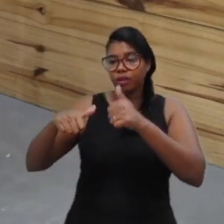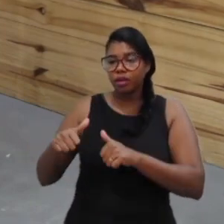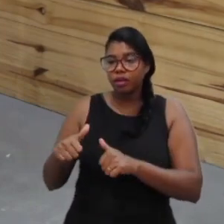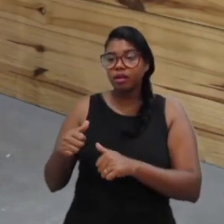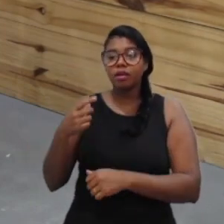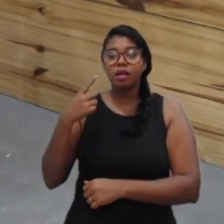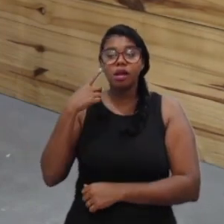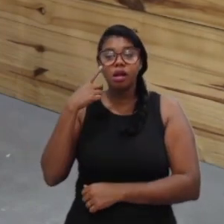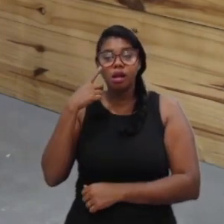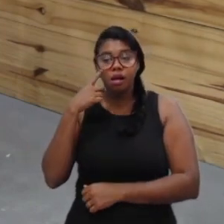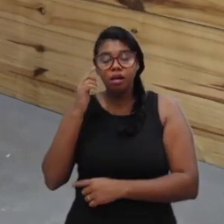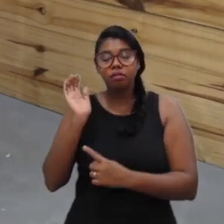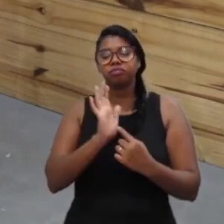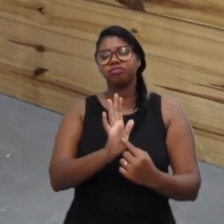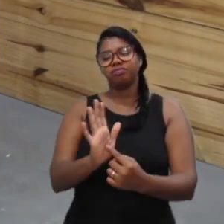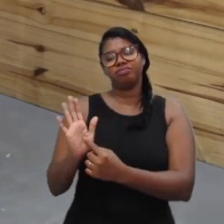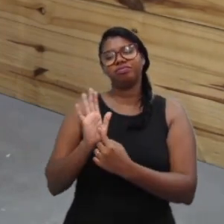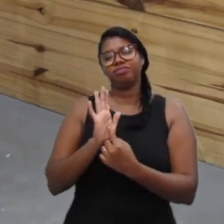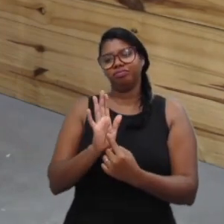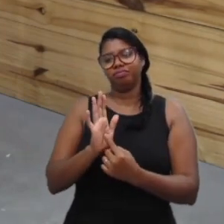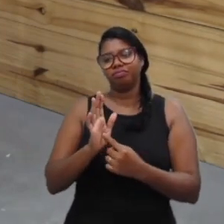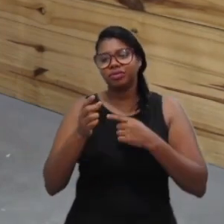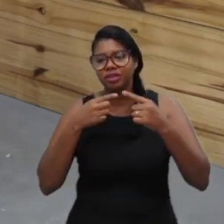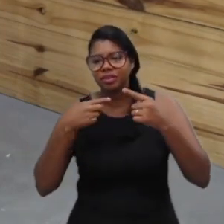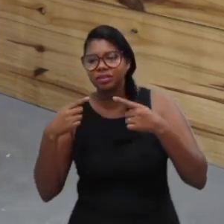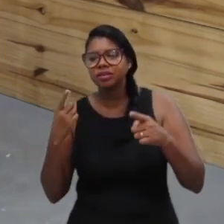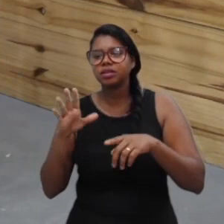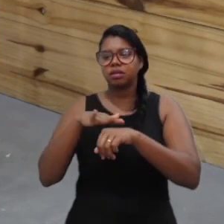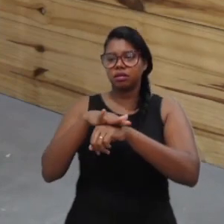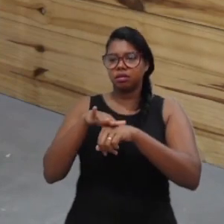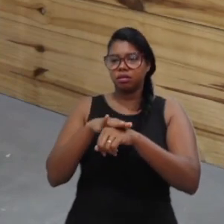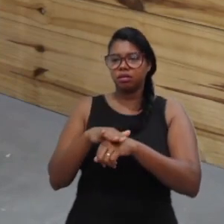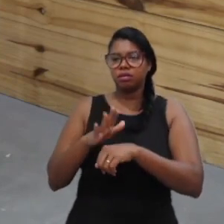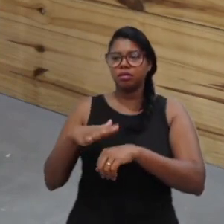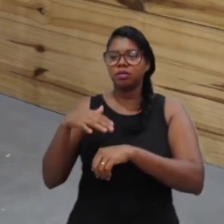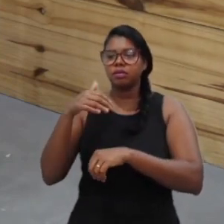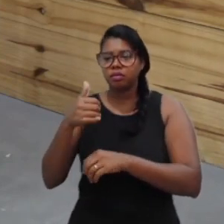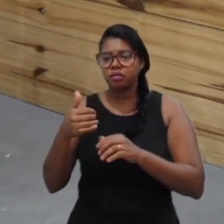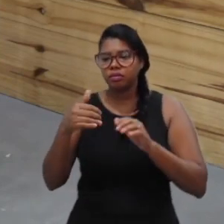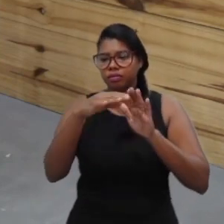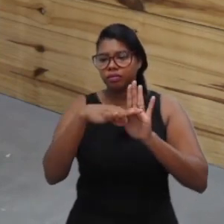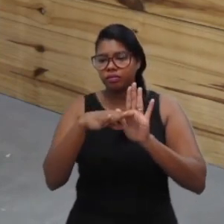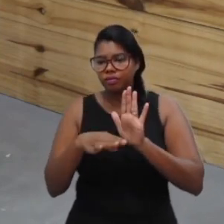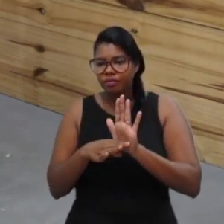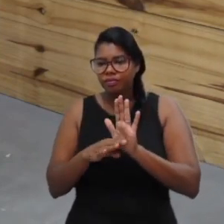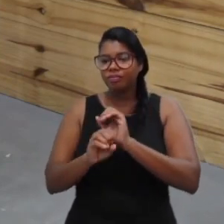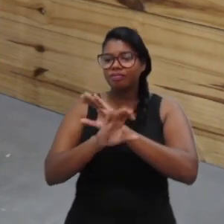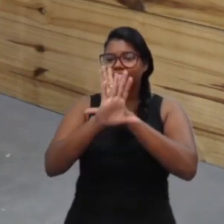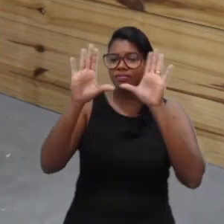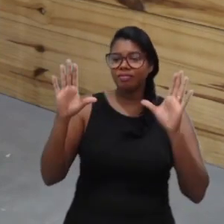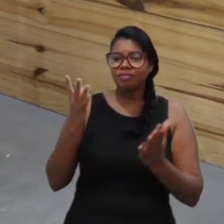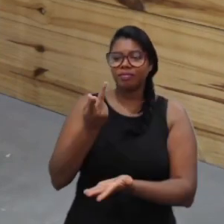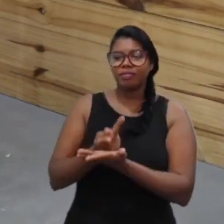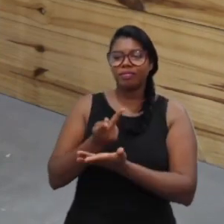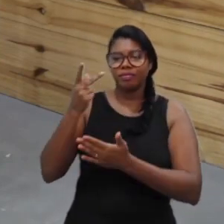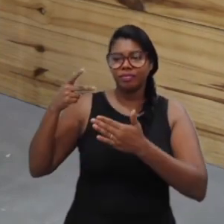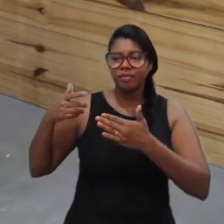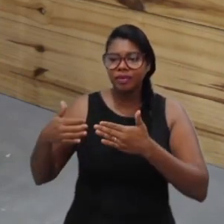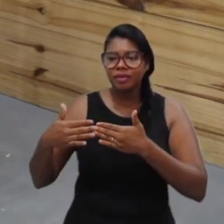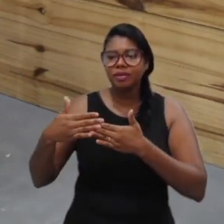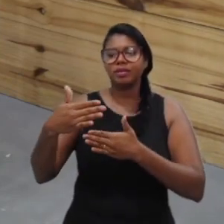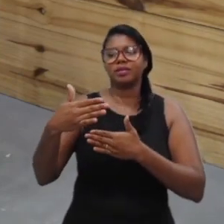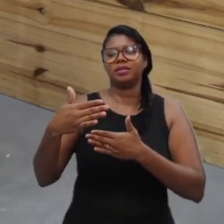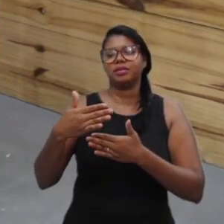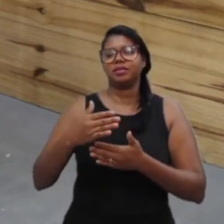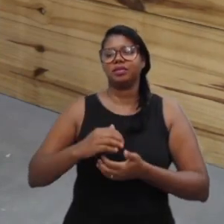coloco à disposição da crítica de um feedback. E, sendo assim, eu vou ter uma forma mais clara de continuar naquela